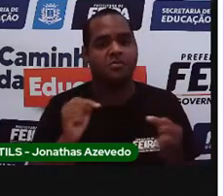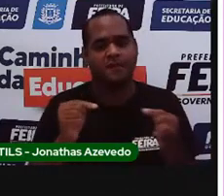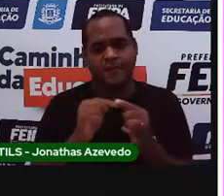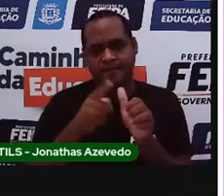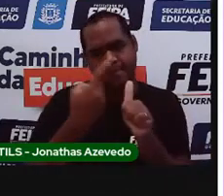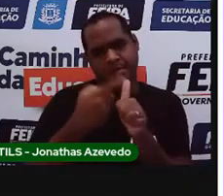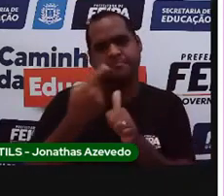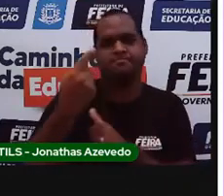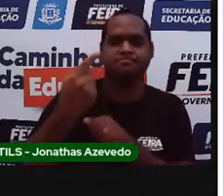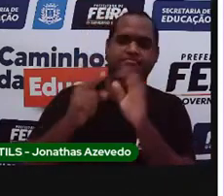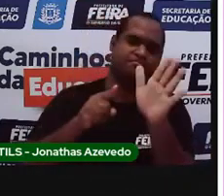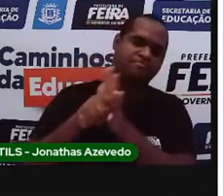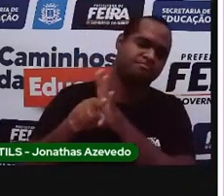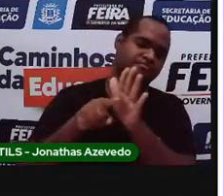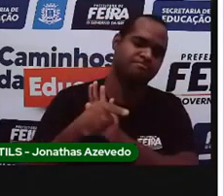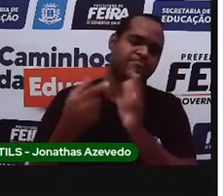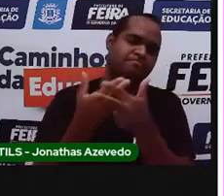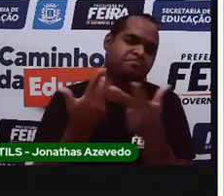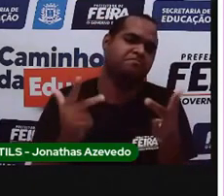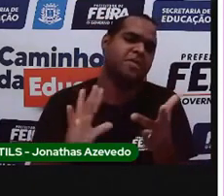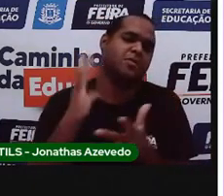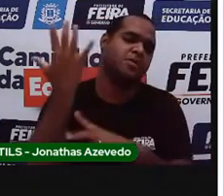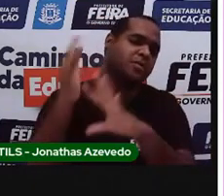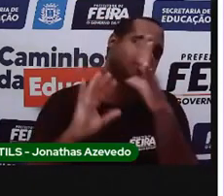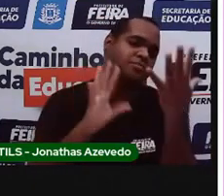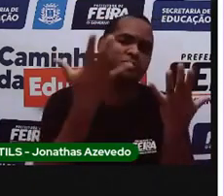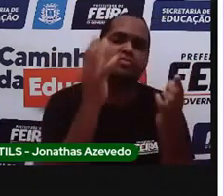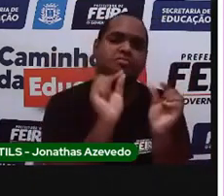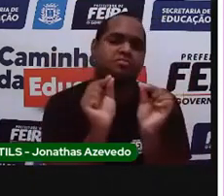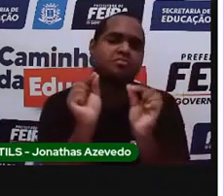fez as perguntas. Por que que isso aconteceu?